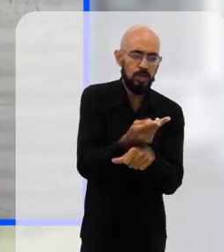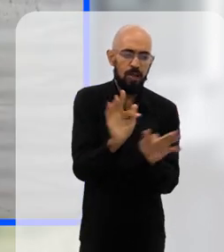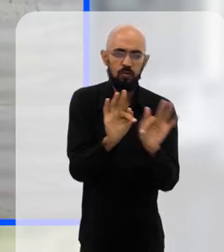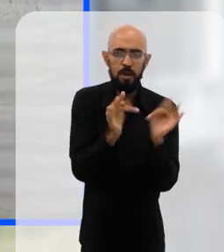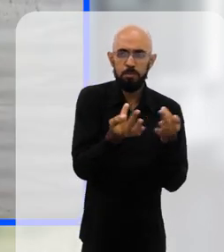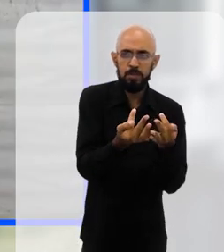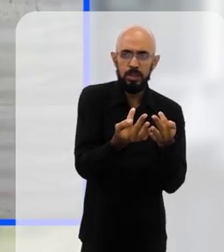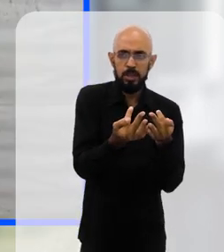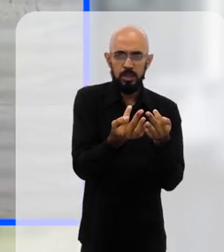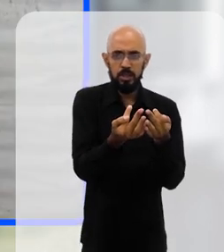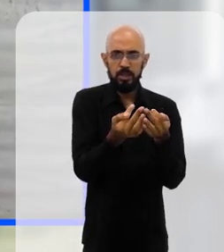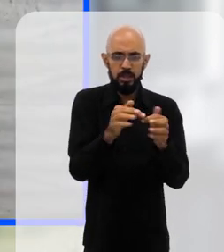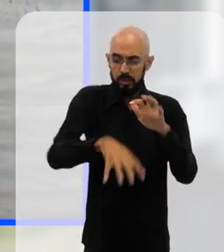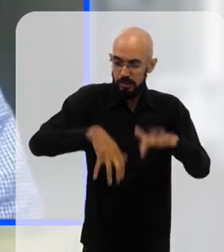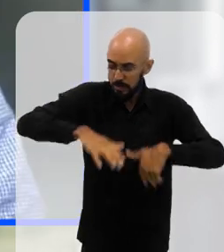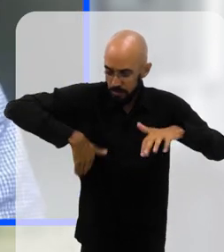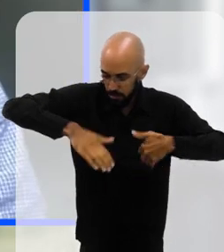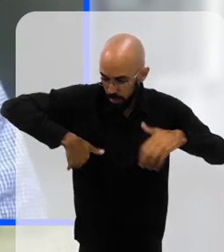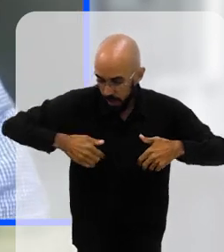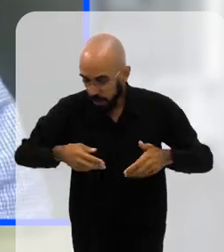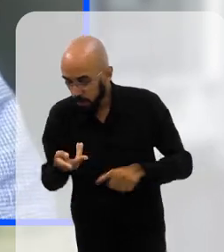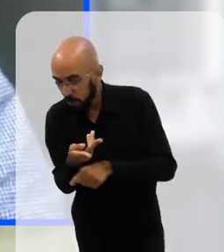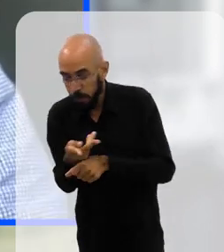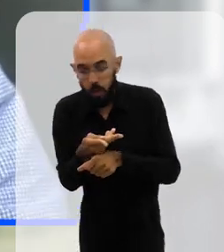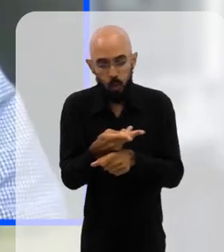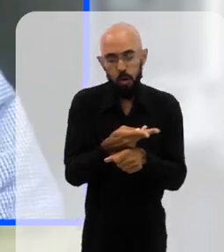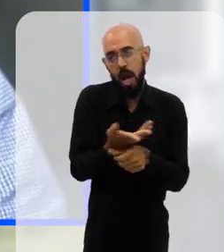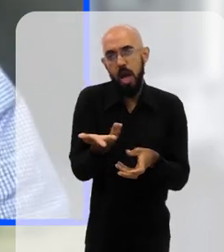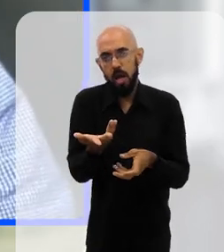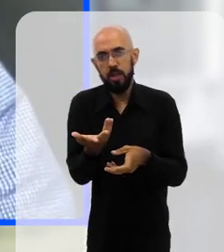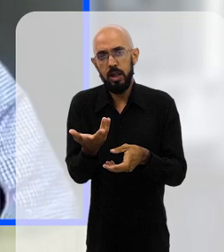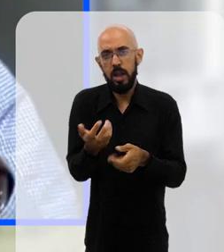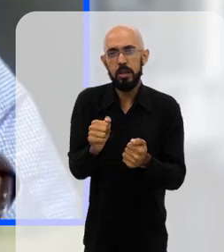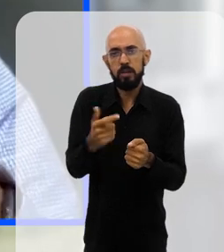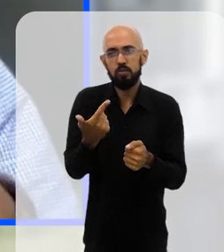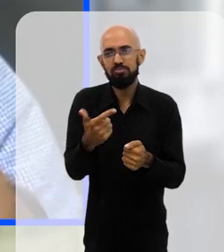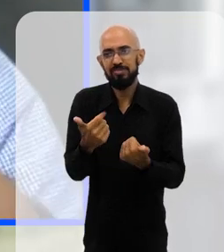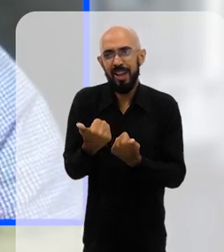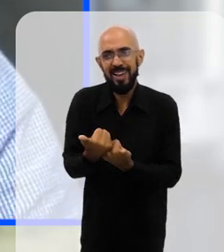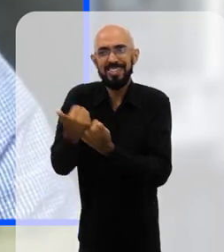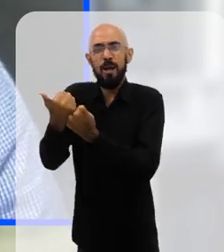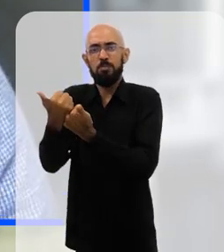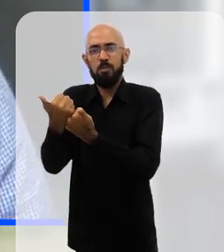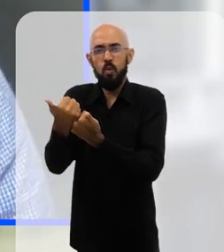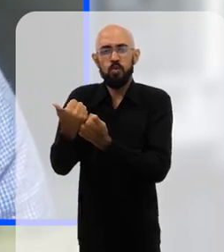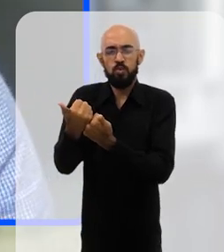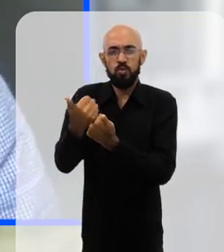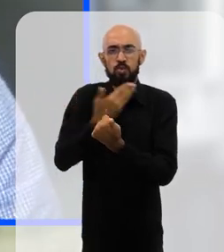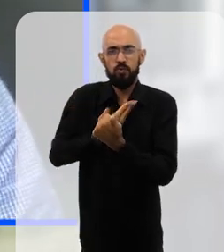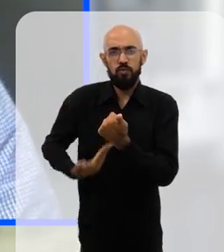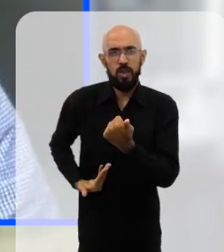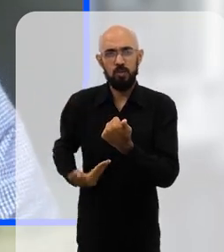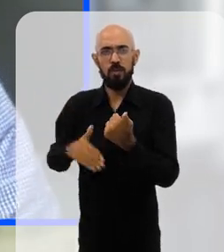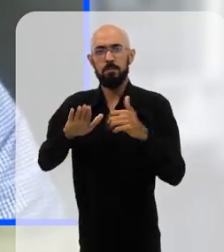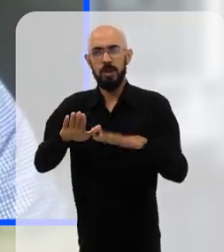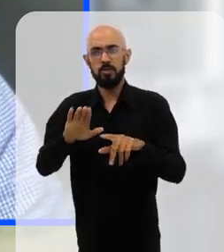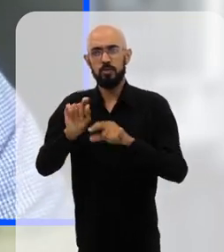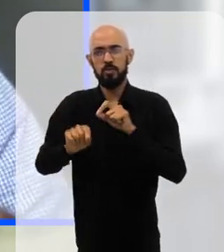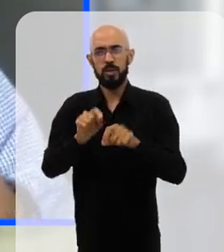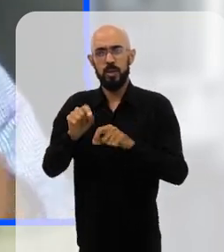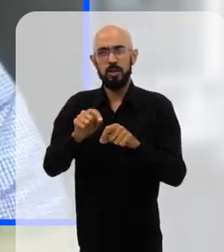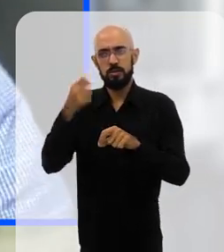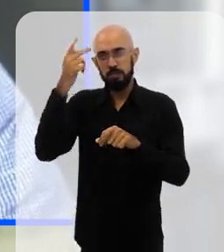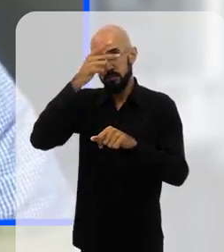familiares no meio, né, da lama, né, com pouco ou insuficiente apoio do Estado, nesse sentido,